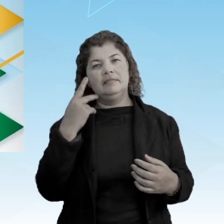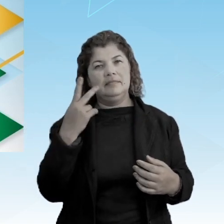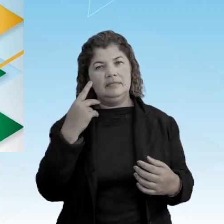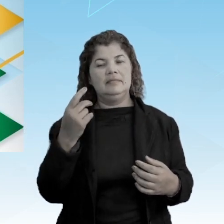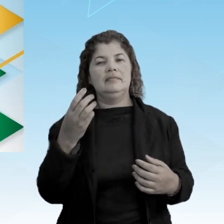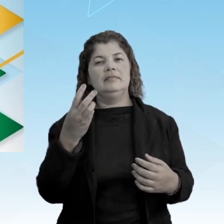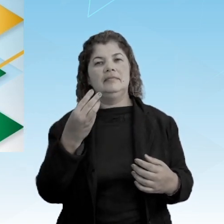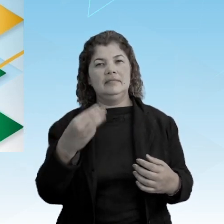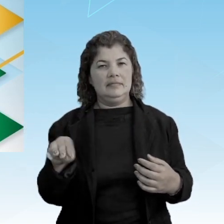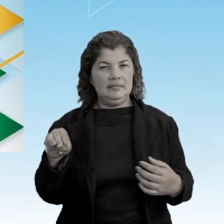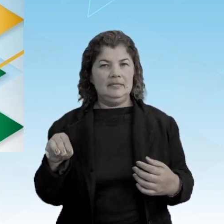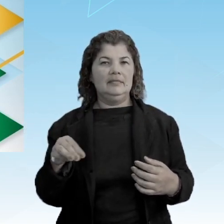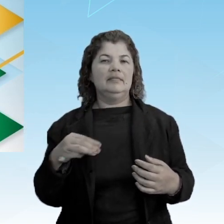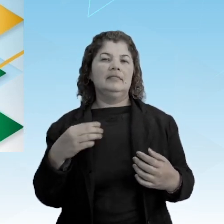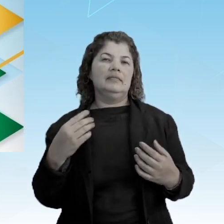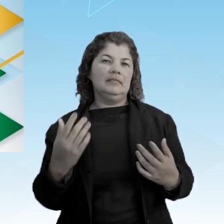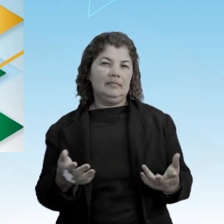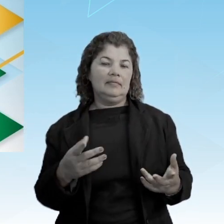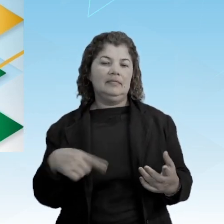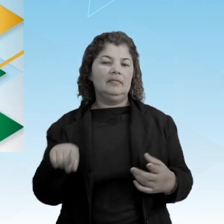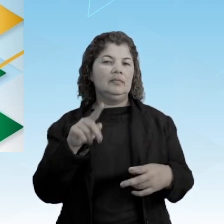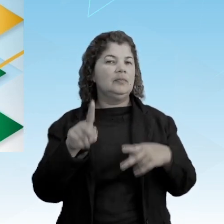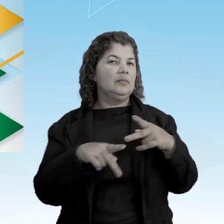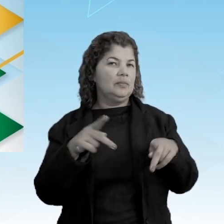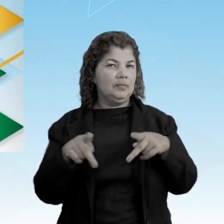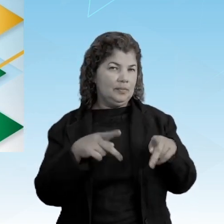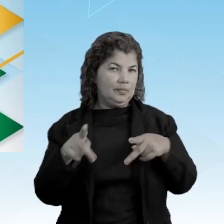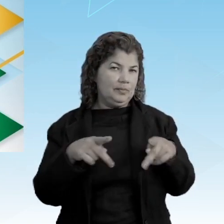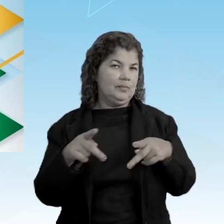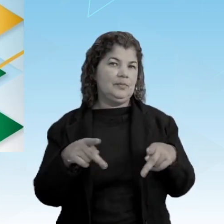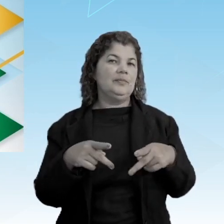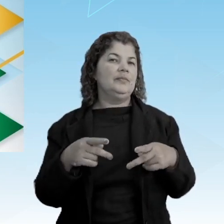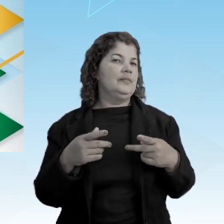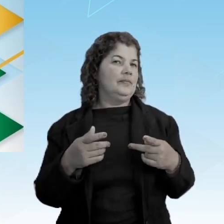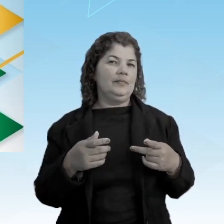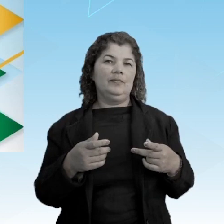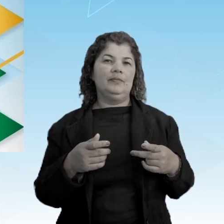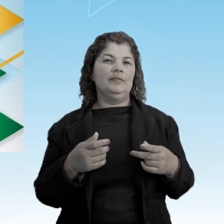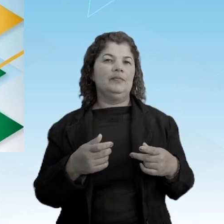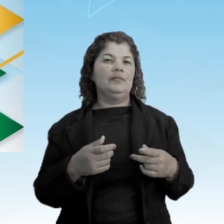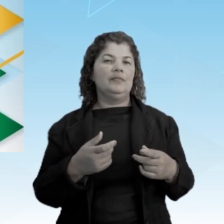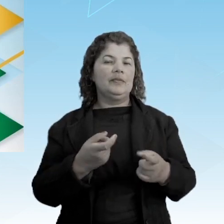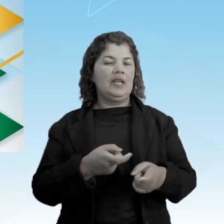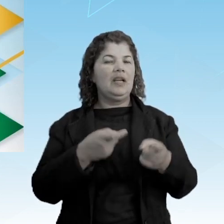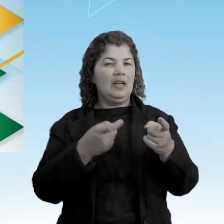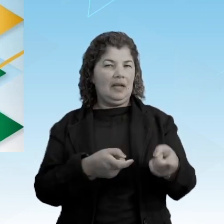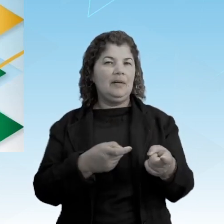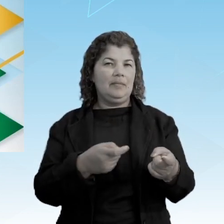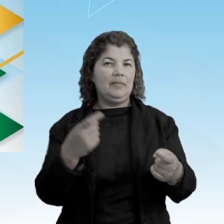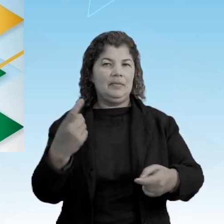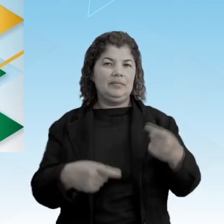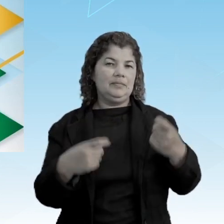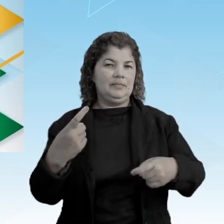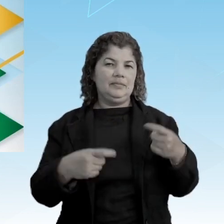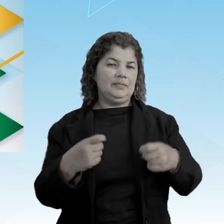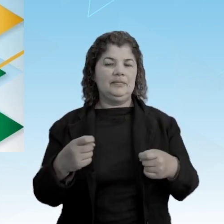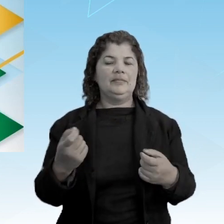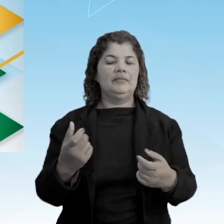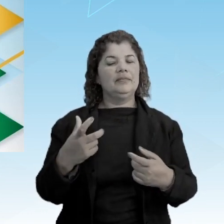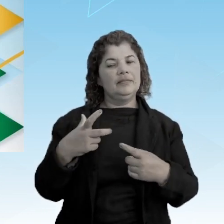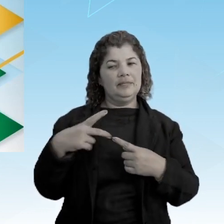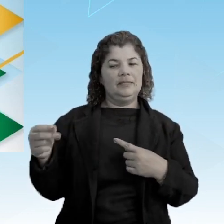província Cispatina. O povo pegou em armas para combater militares